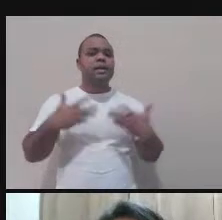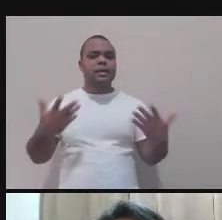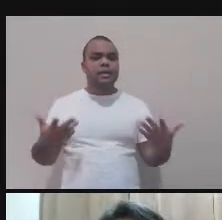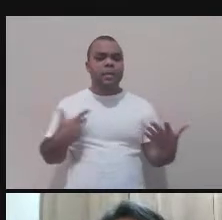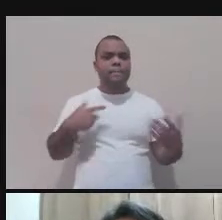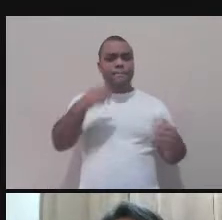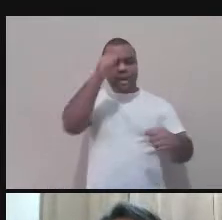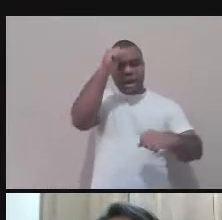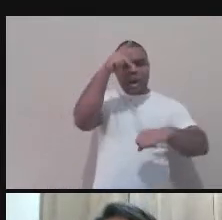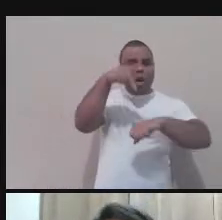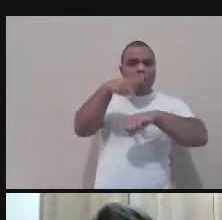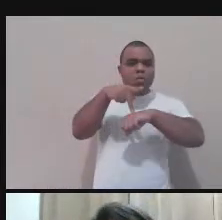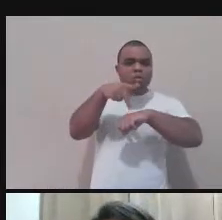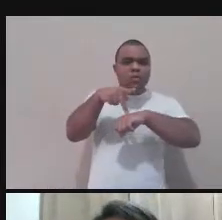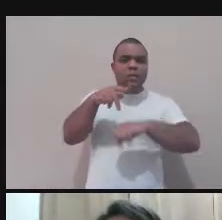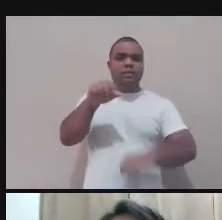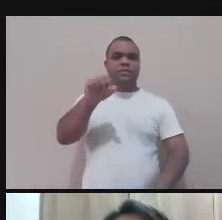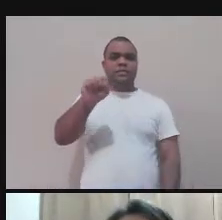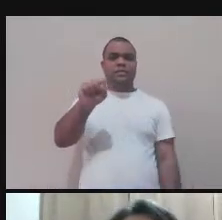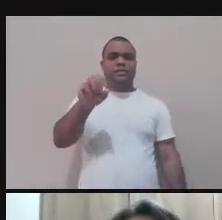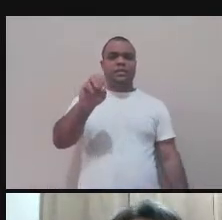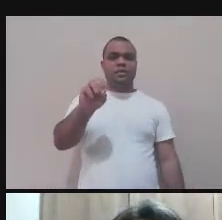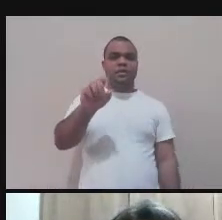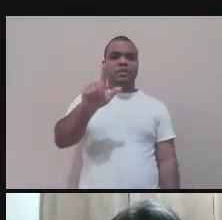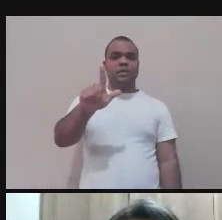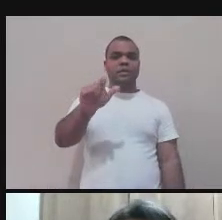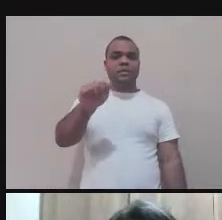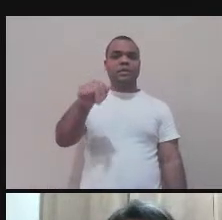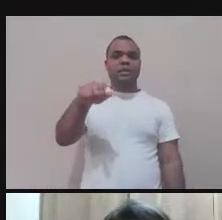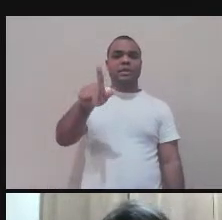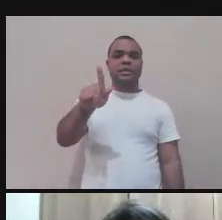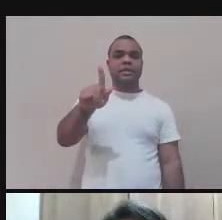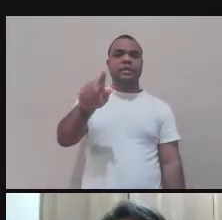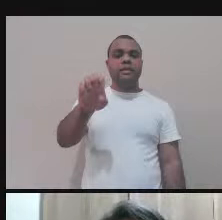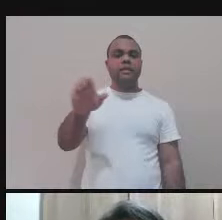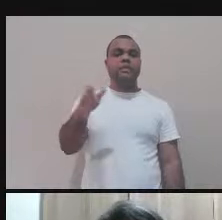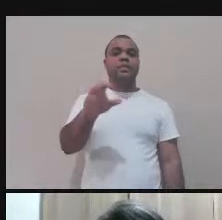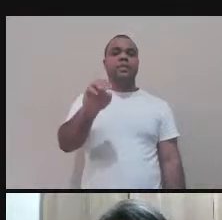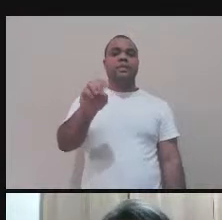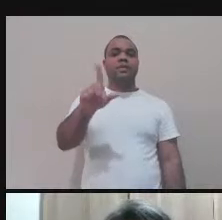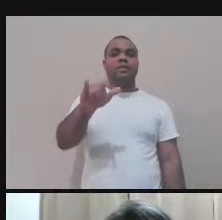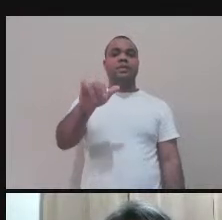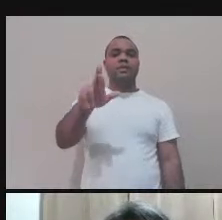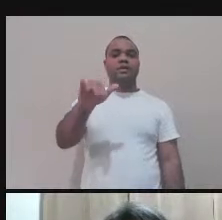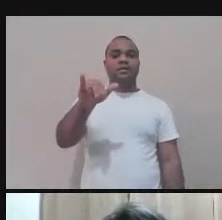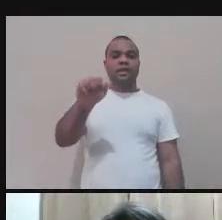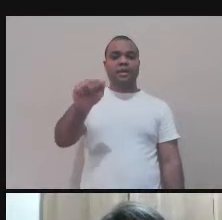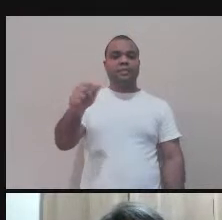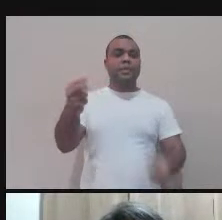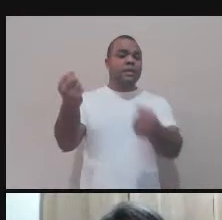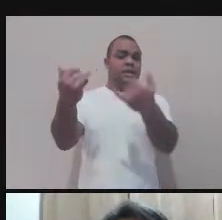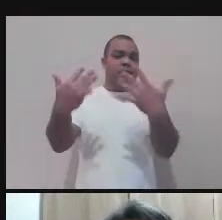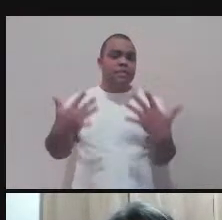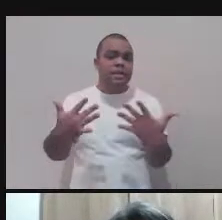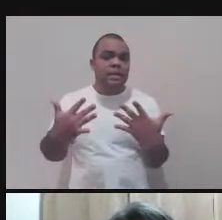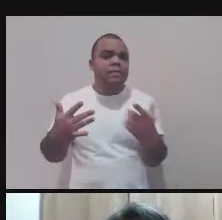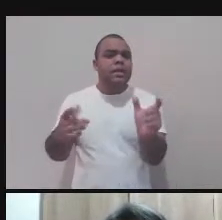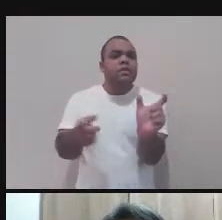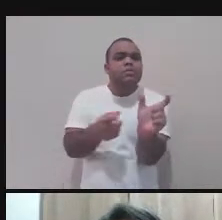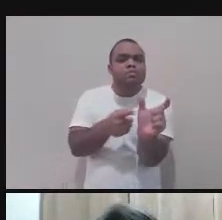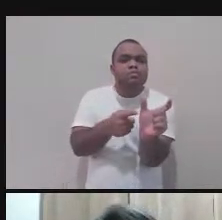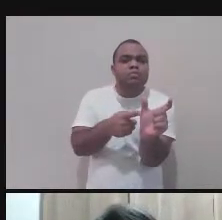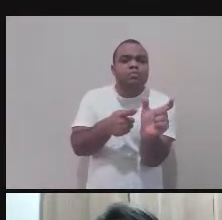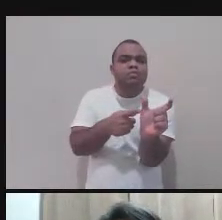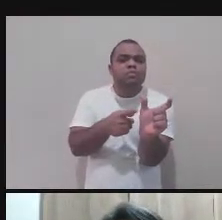incontroverso, já que toda a arte exige o uso de mídias. Aí, no caso, ela está falando a mídia técnica. Embora